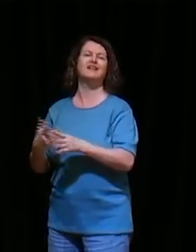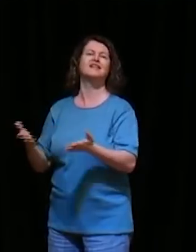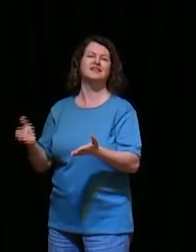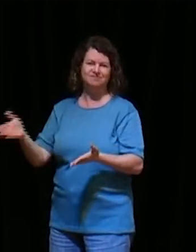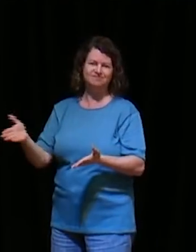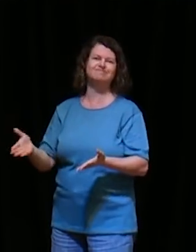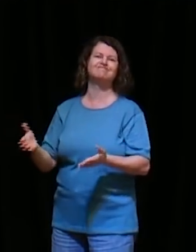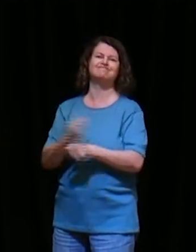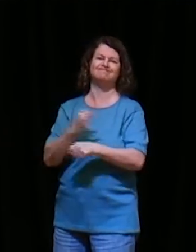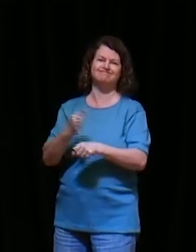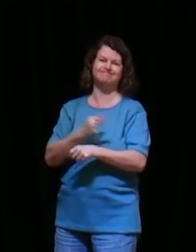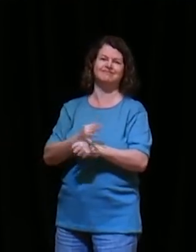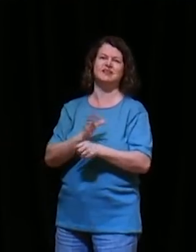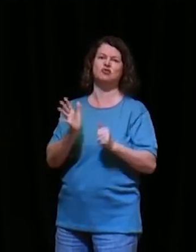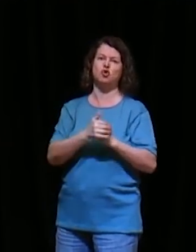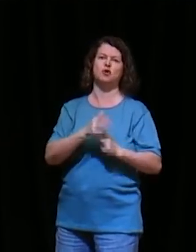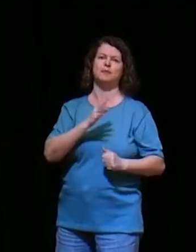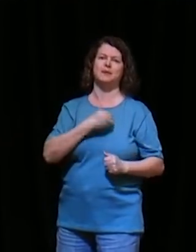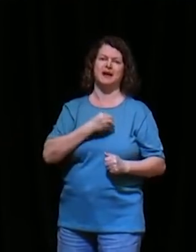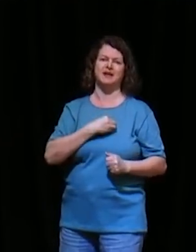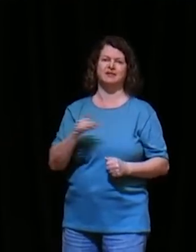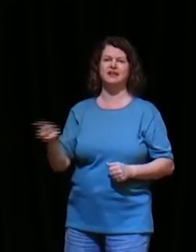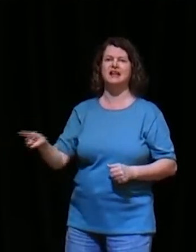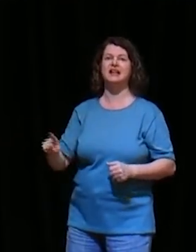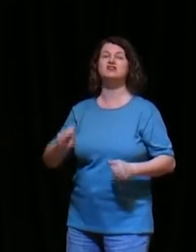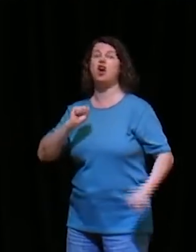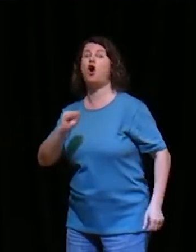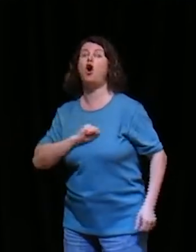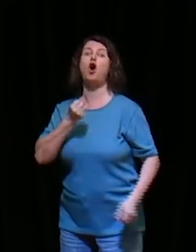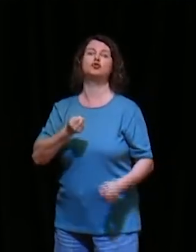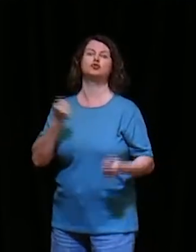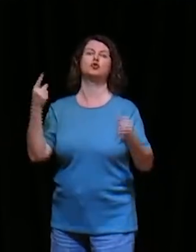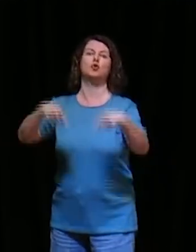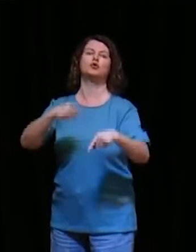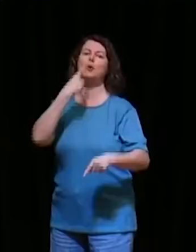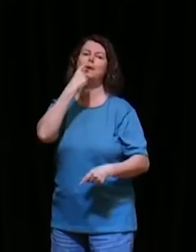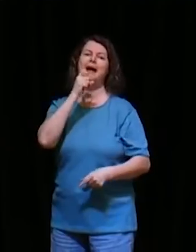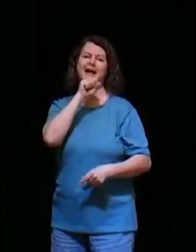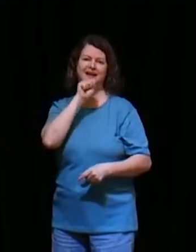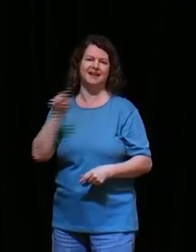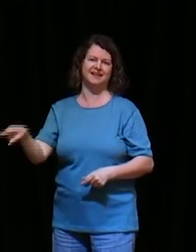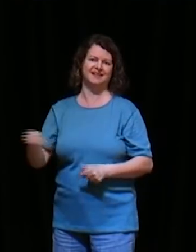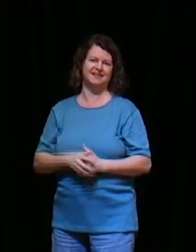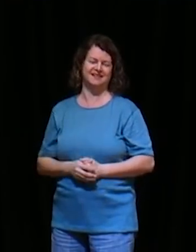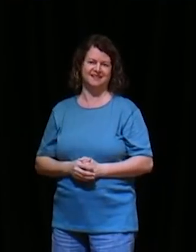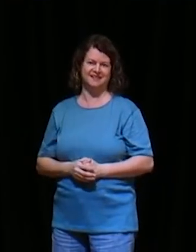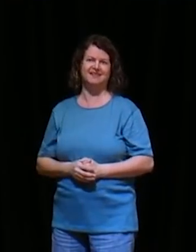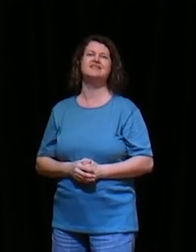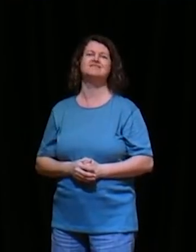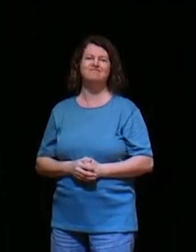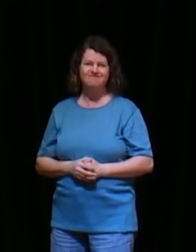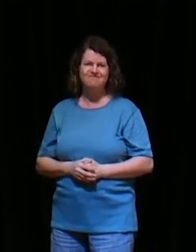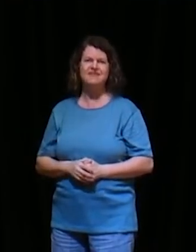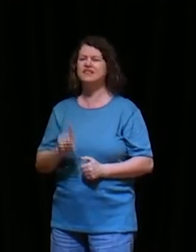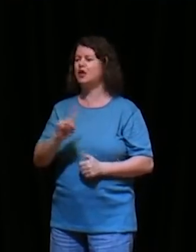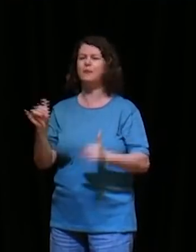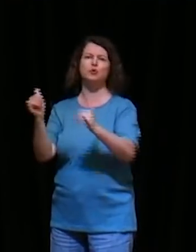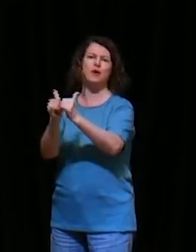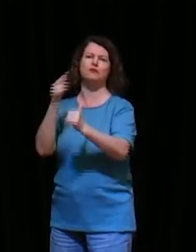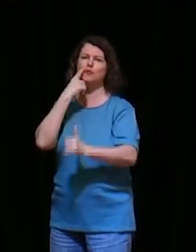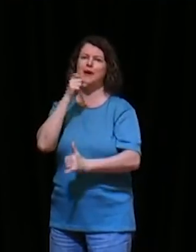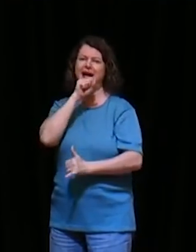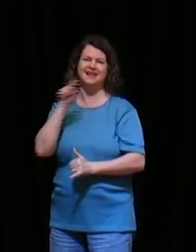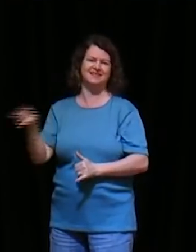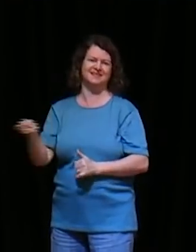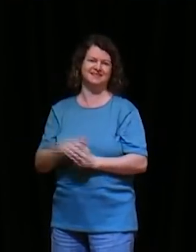que ele lembrava, das maldades do pai, manifestava aquele demônio, é muito interessante, você trabalhar com libertação, e toda